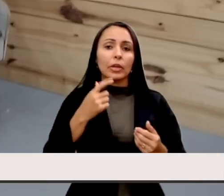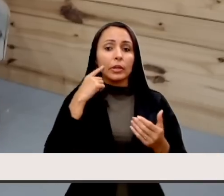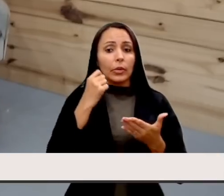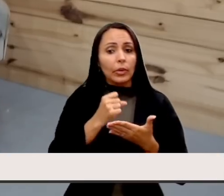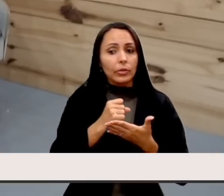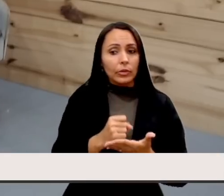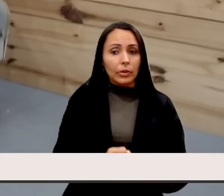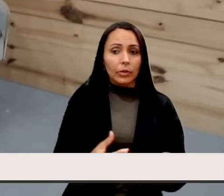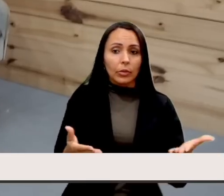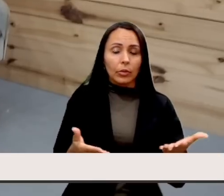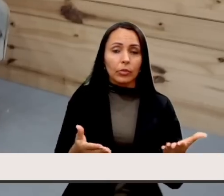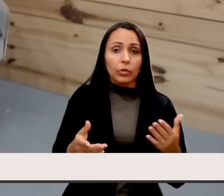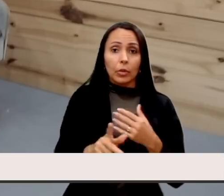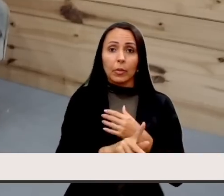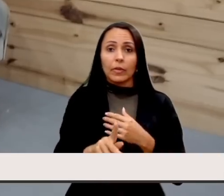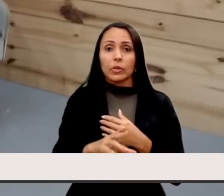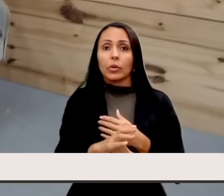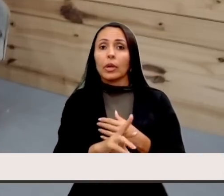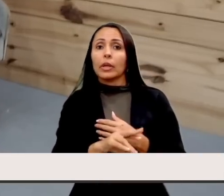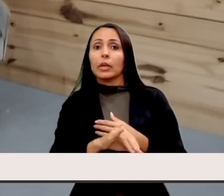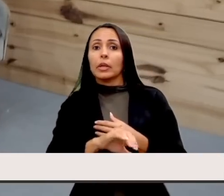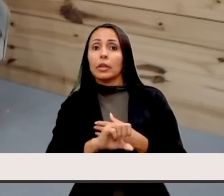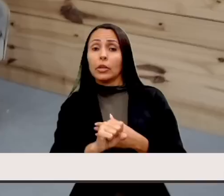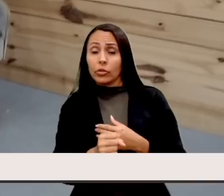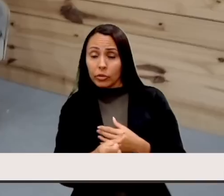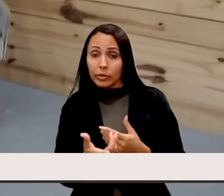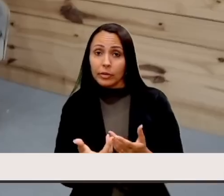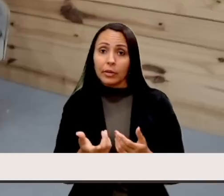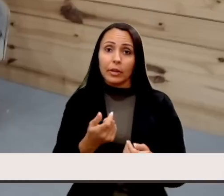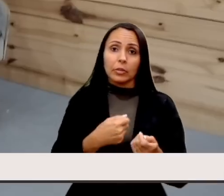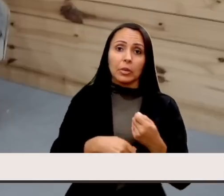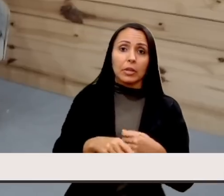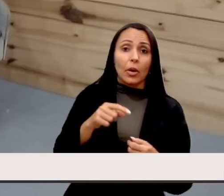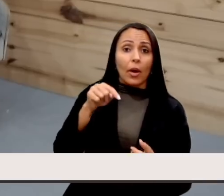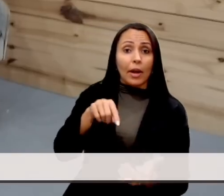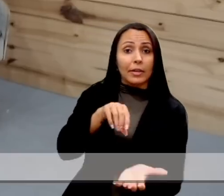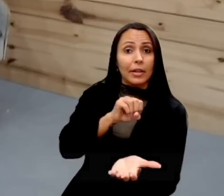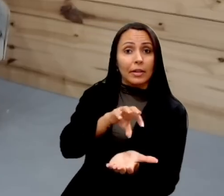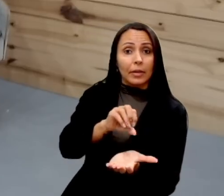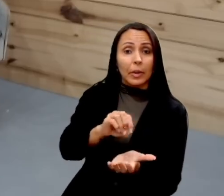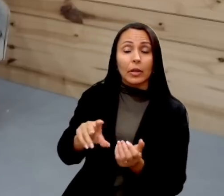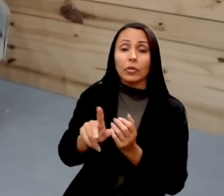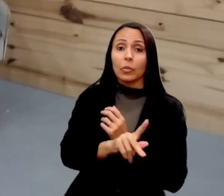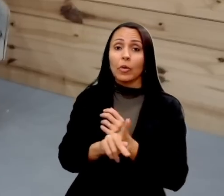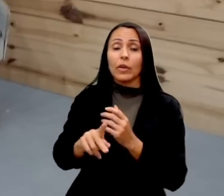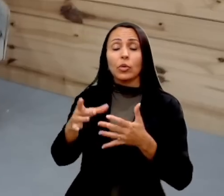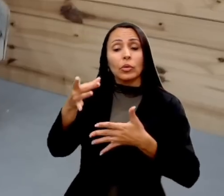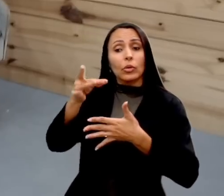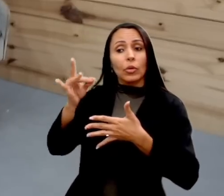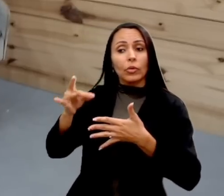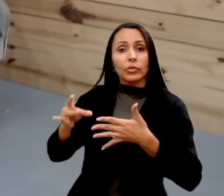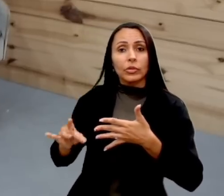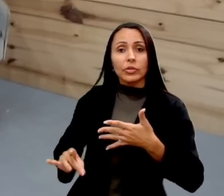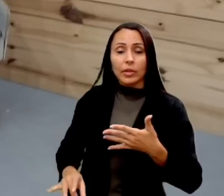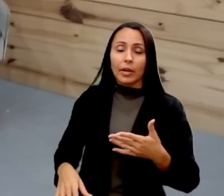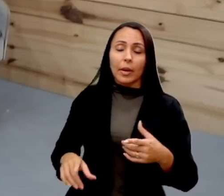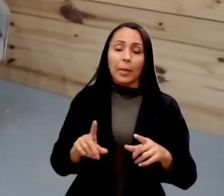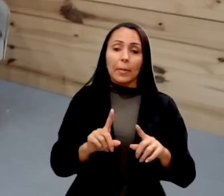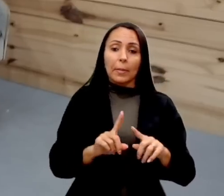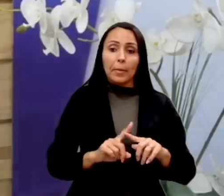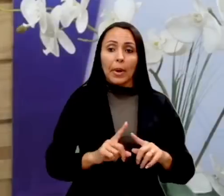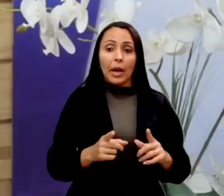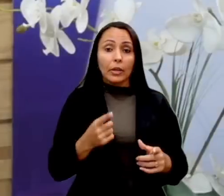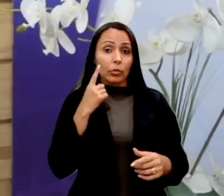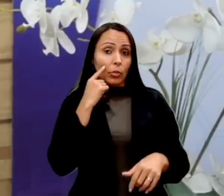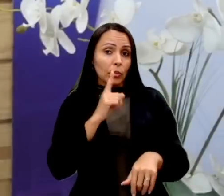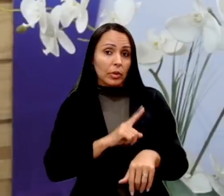hoje com a professora Cris no curso de administração. Eu aqui na ETEPAC sou professor no curso de logística, mas divido, obviamente, o